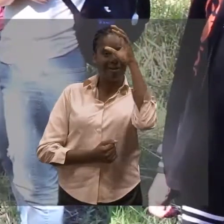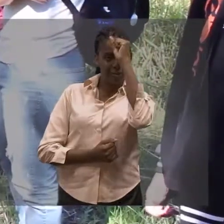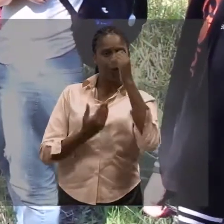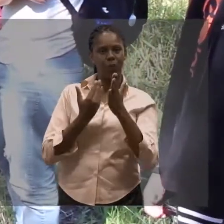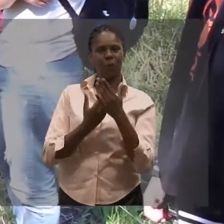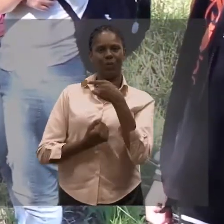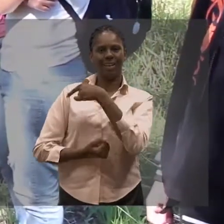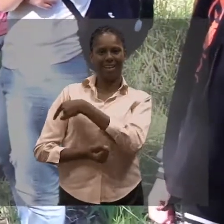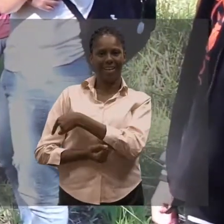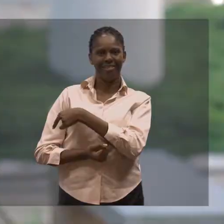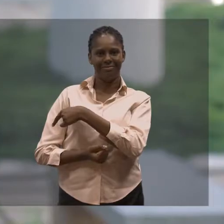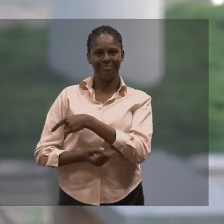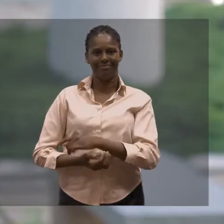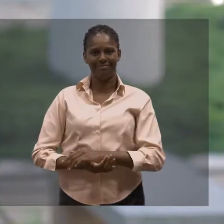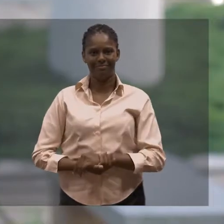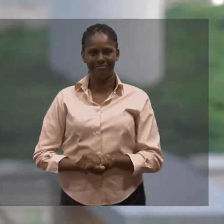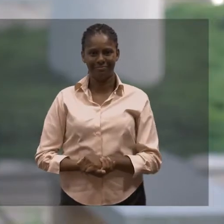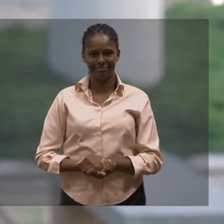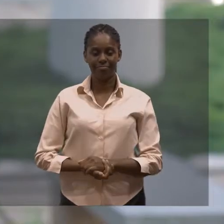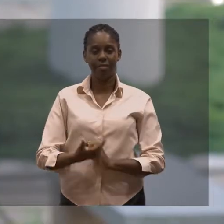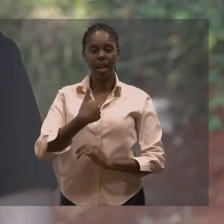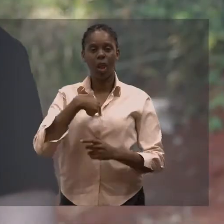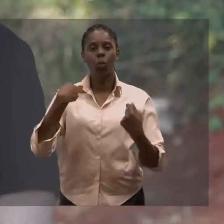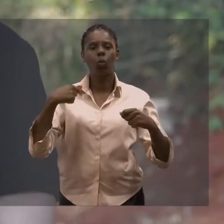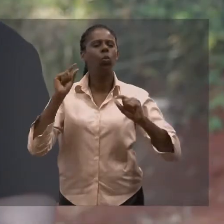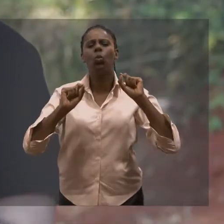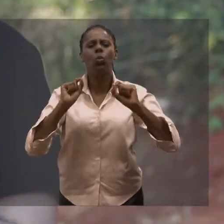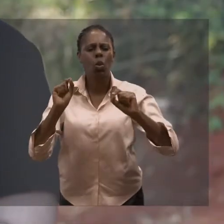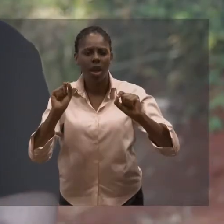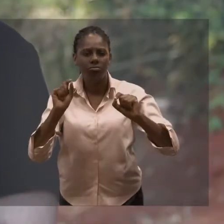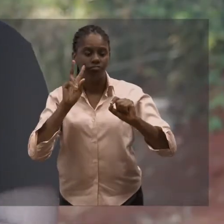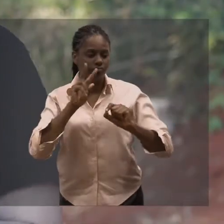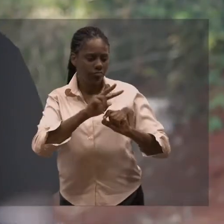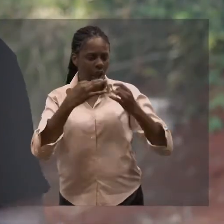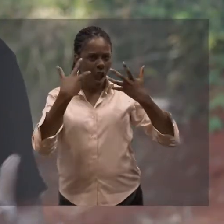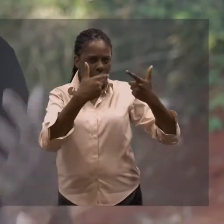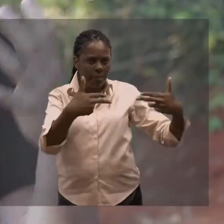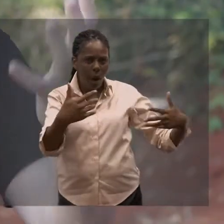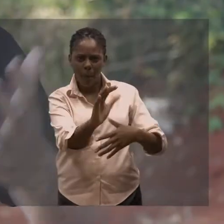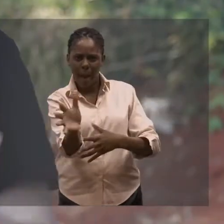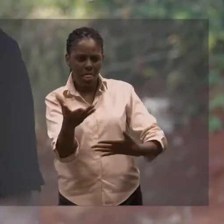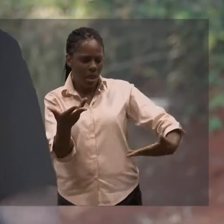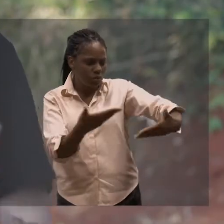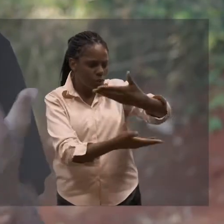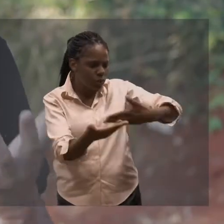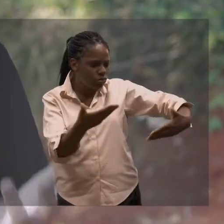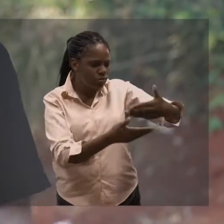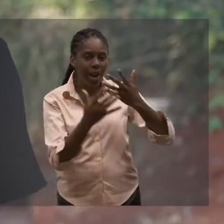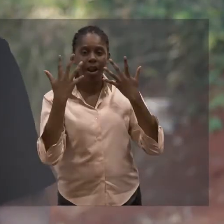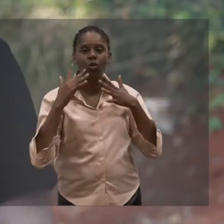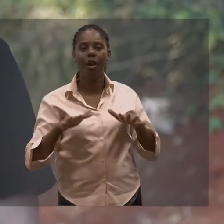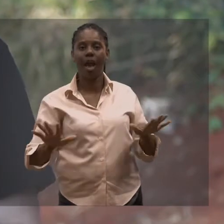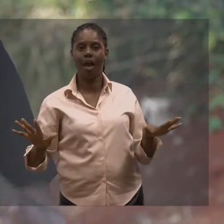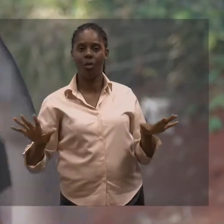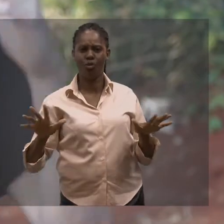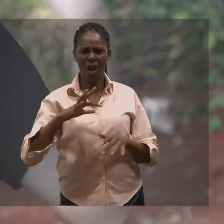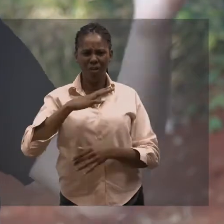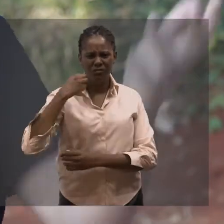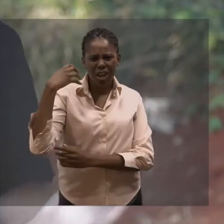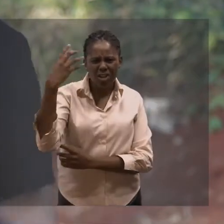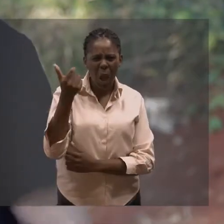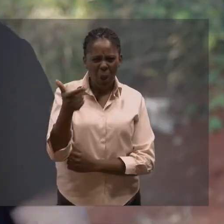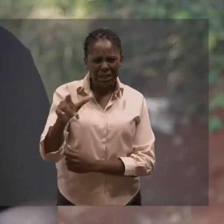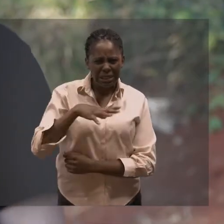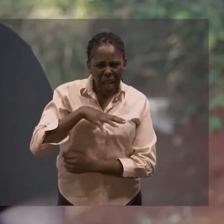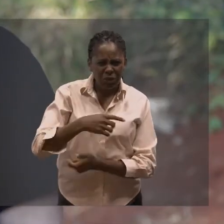todo o contexto do que a gente está aprendendo. Eu preciso ver uma relação de algum animal na sua natureza, eu não preciso